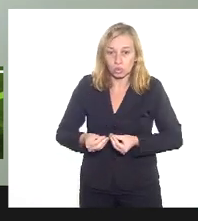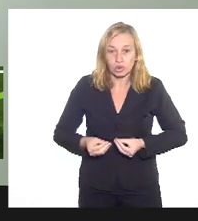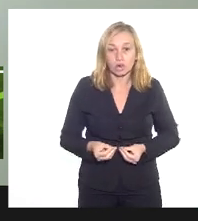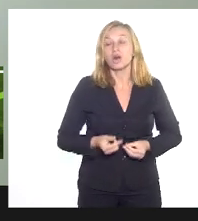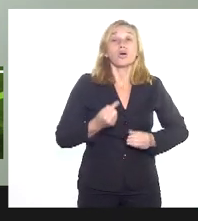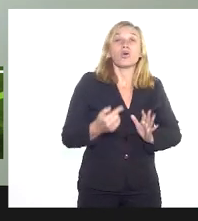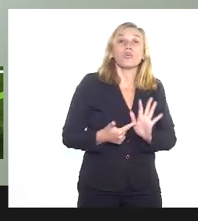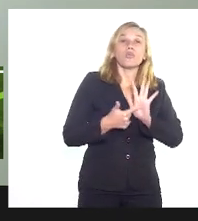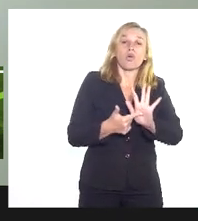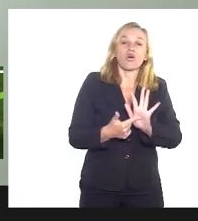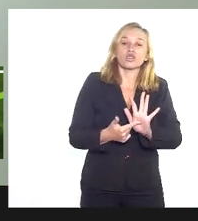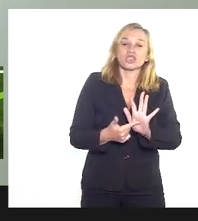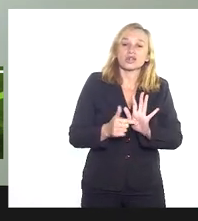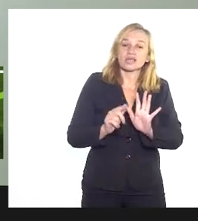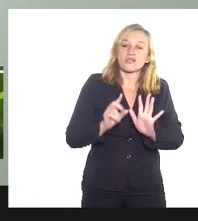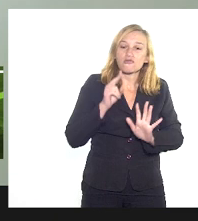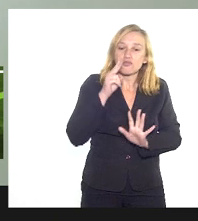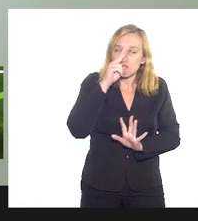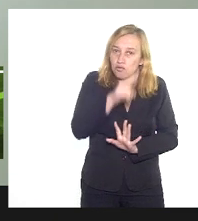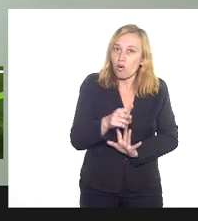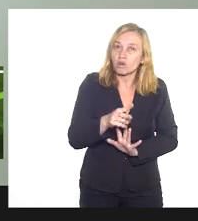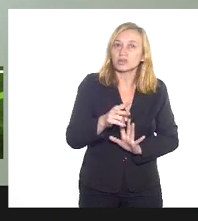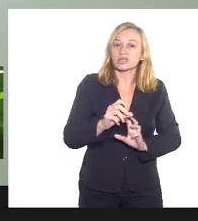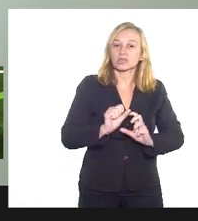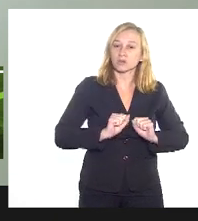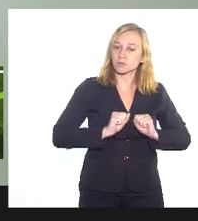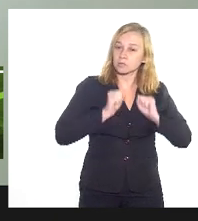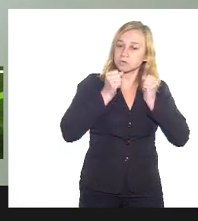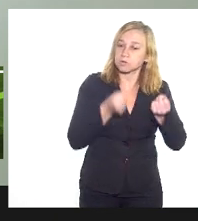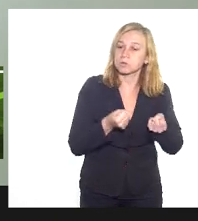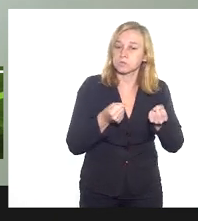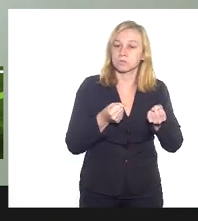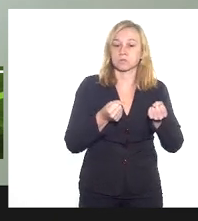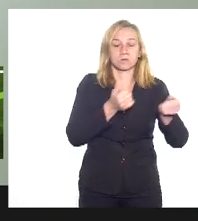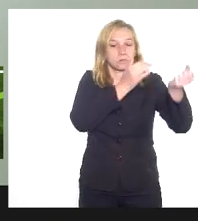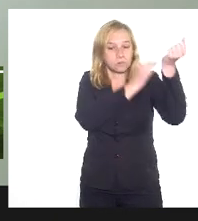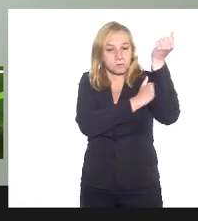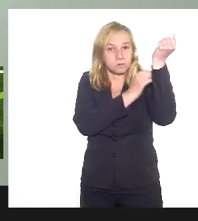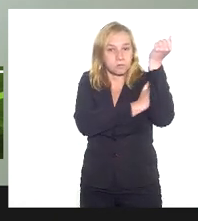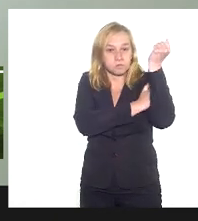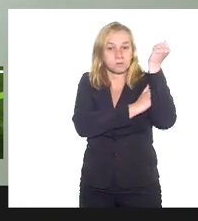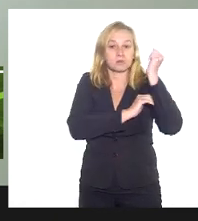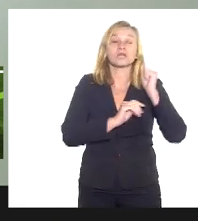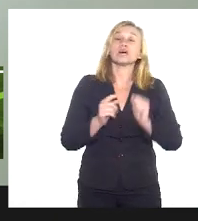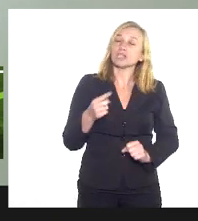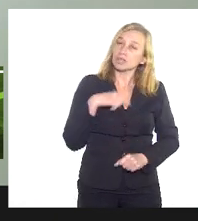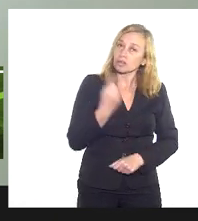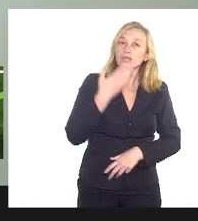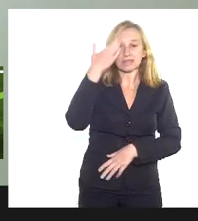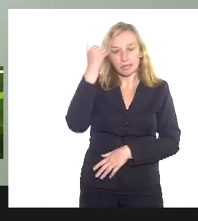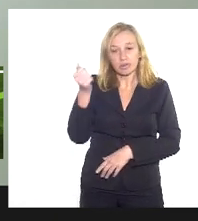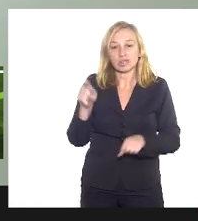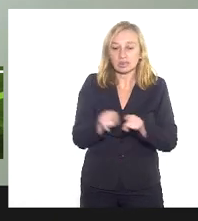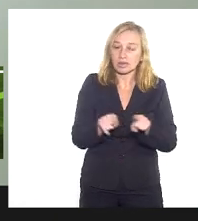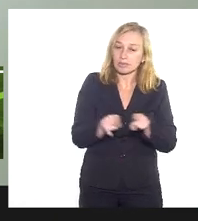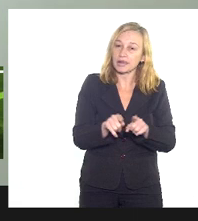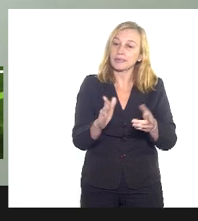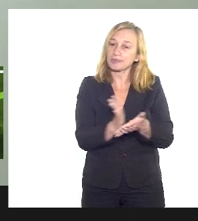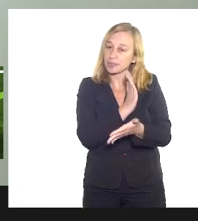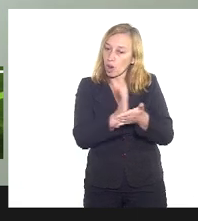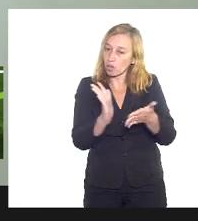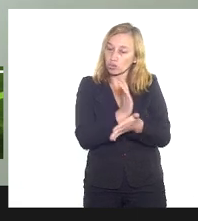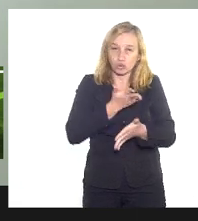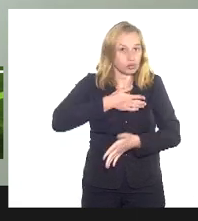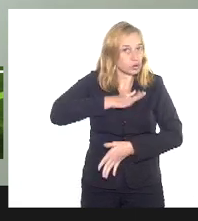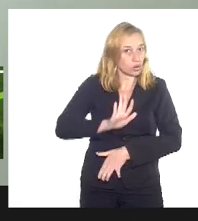mostra essa força, esse dinamismo, esse empoderamento e a gente sabe que isso também incomoda, incomoda muito,